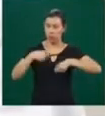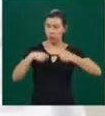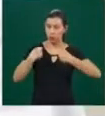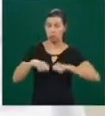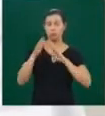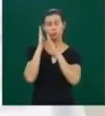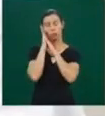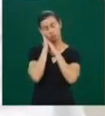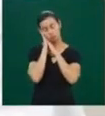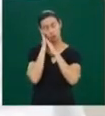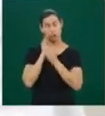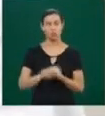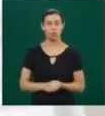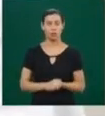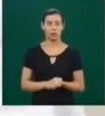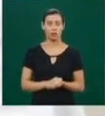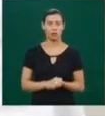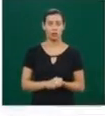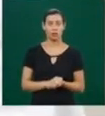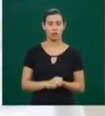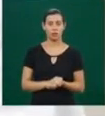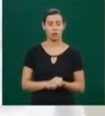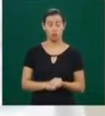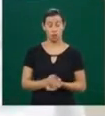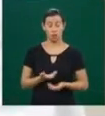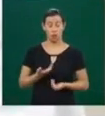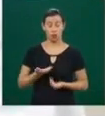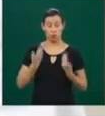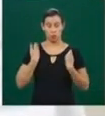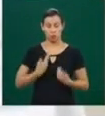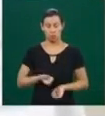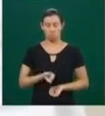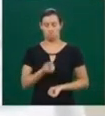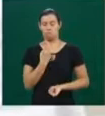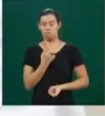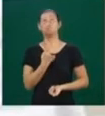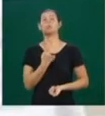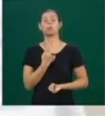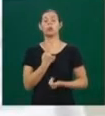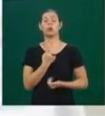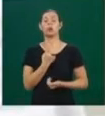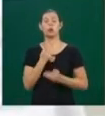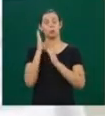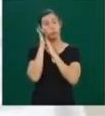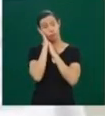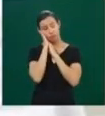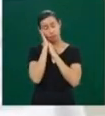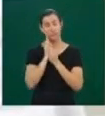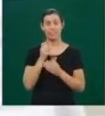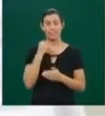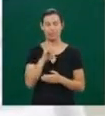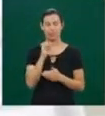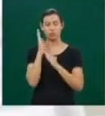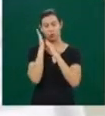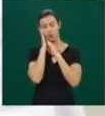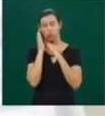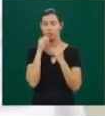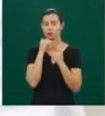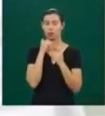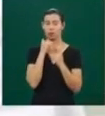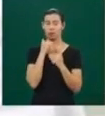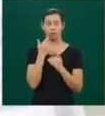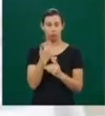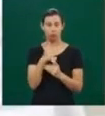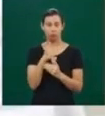sono é uma necessidade imperativa do ser humano. Então, se você não dorme, você tem problemas físicos. Você tem dor de cabeça,